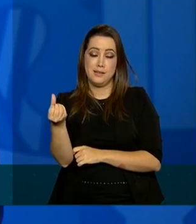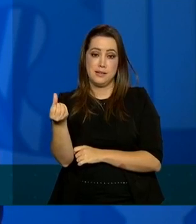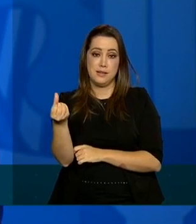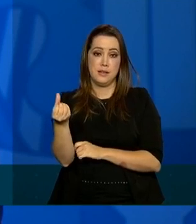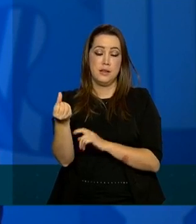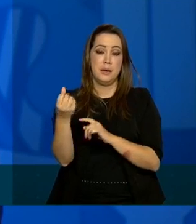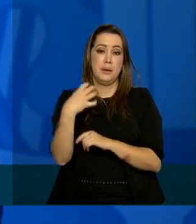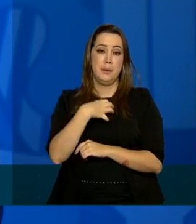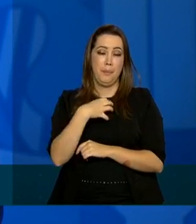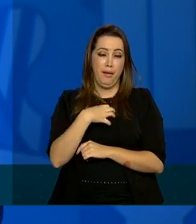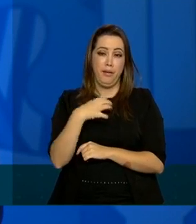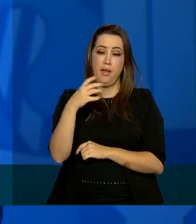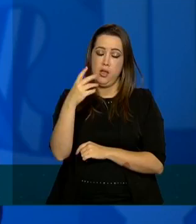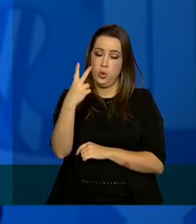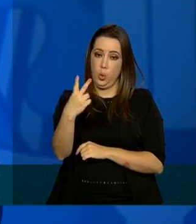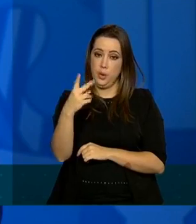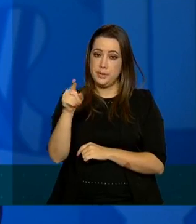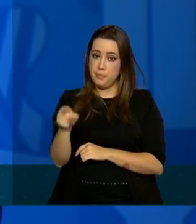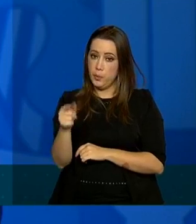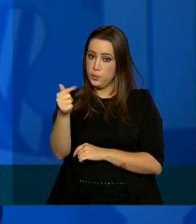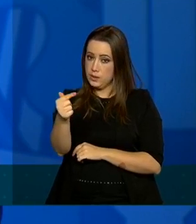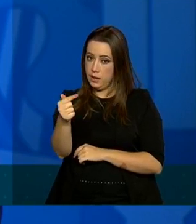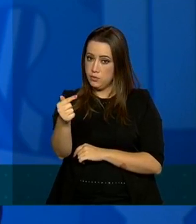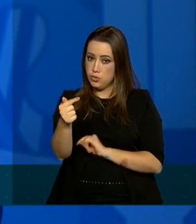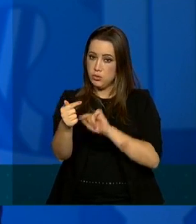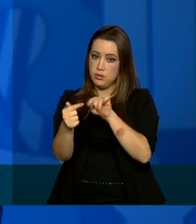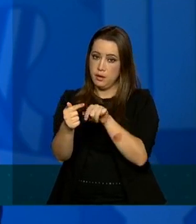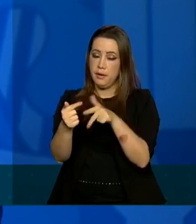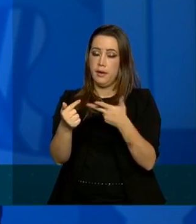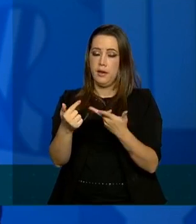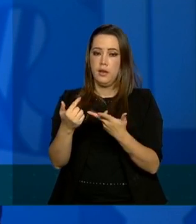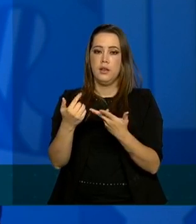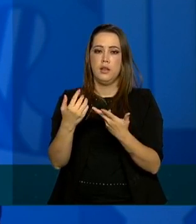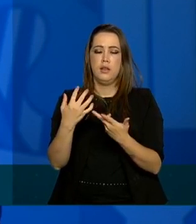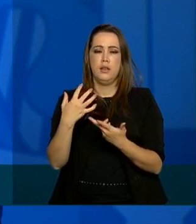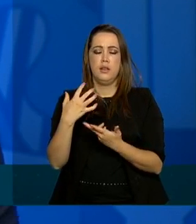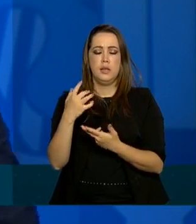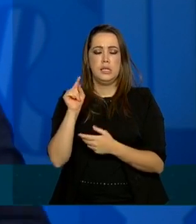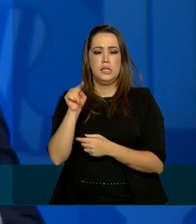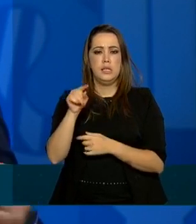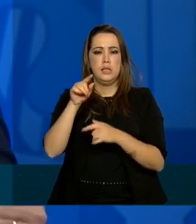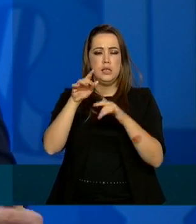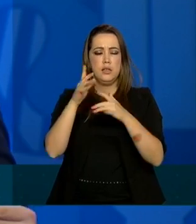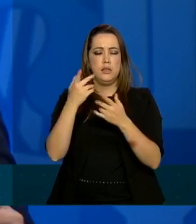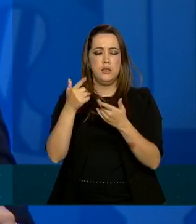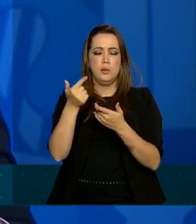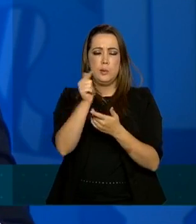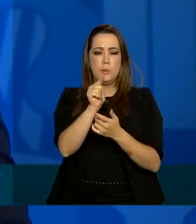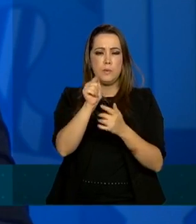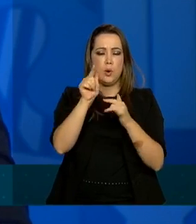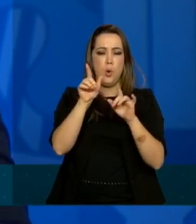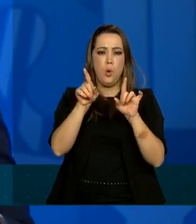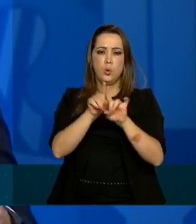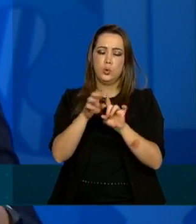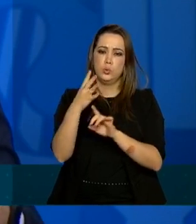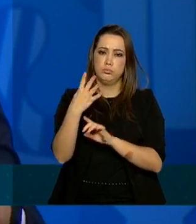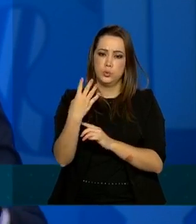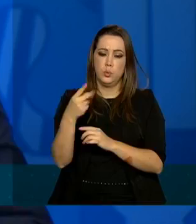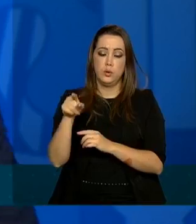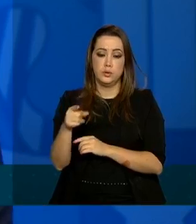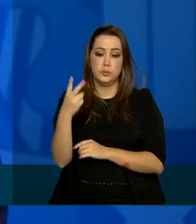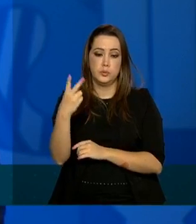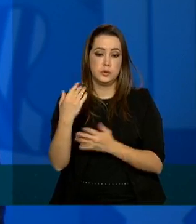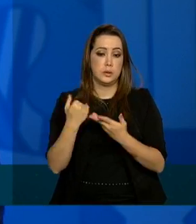os restantes mesmo tendo valores acima de um que mostra que ainda existe uma tendência de transmissão